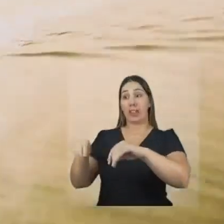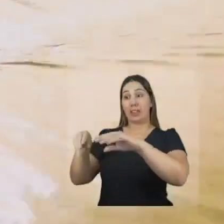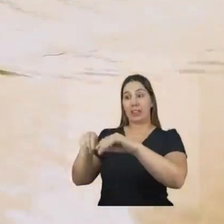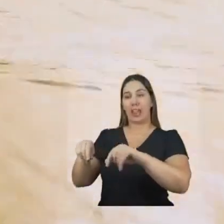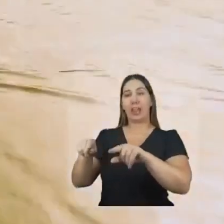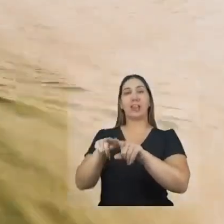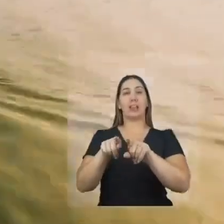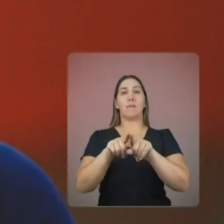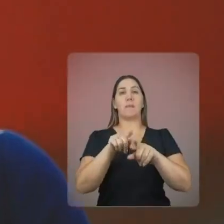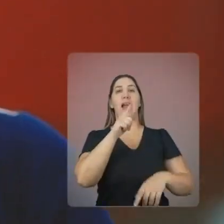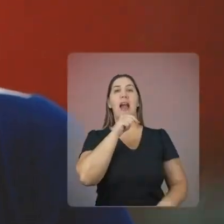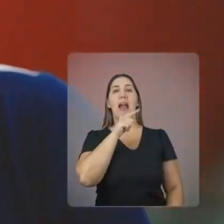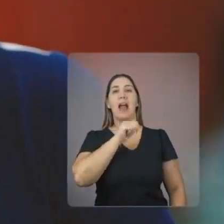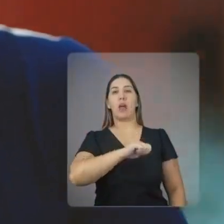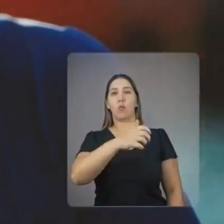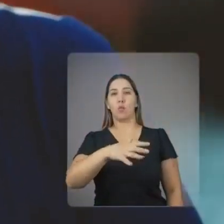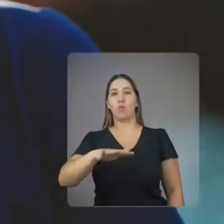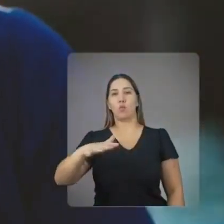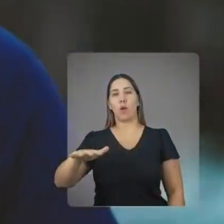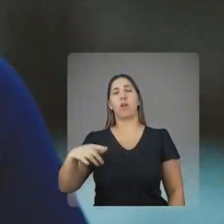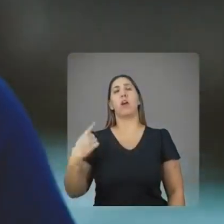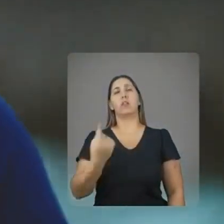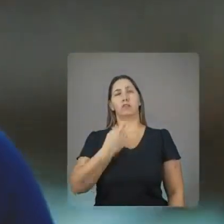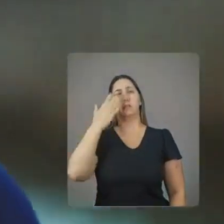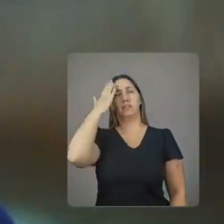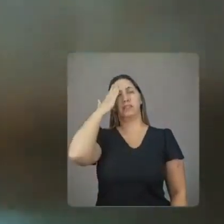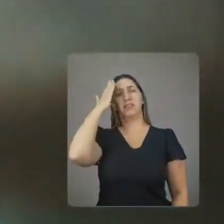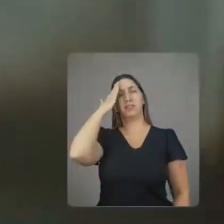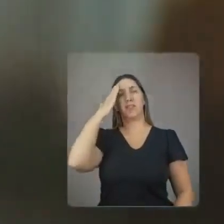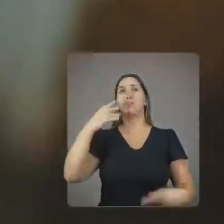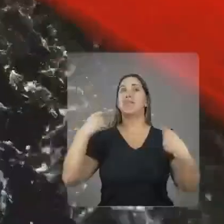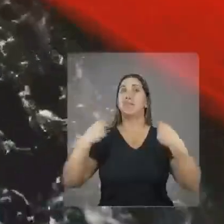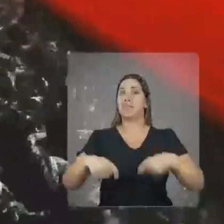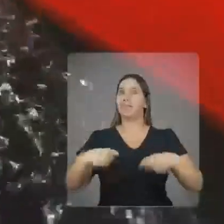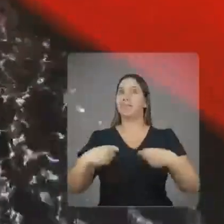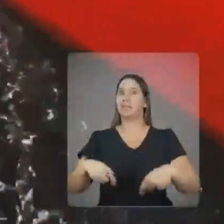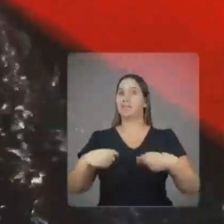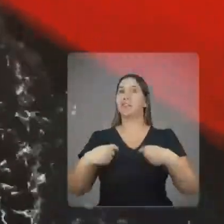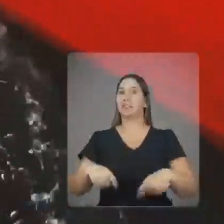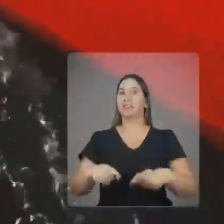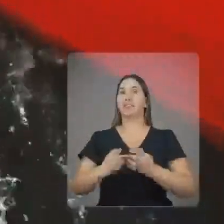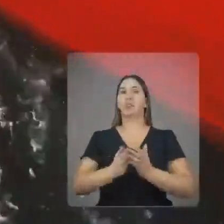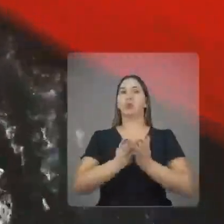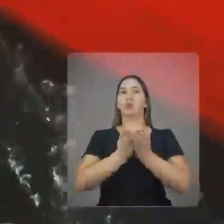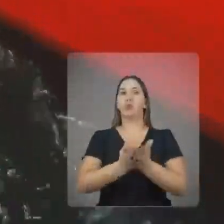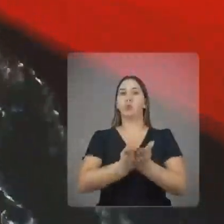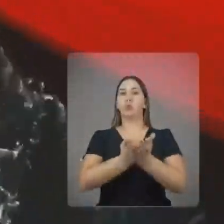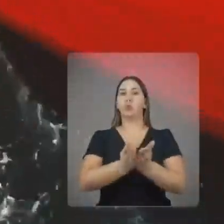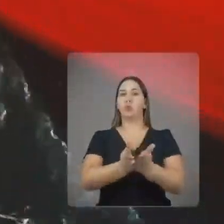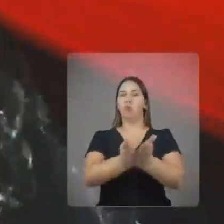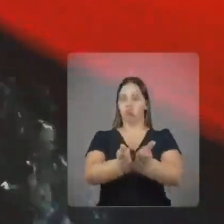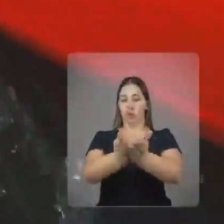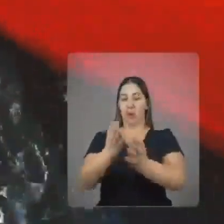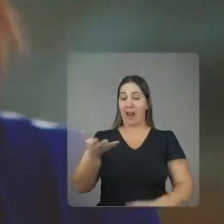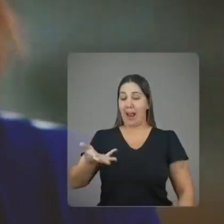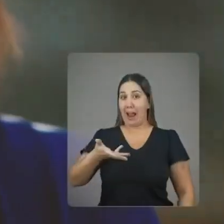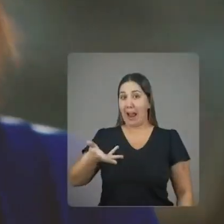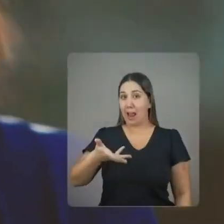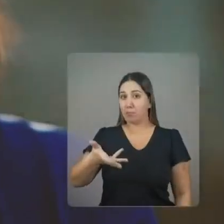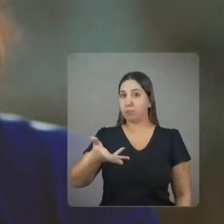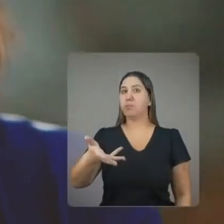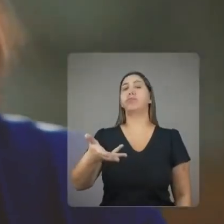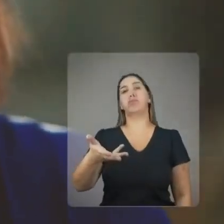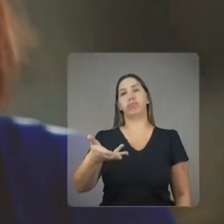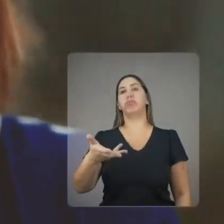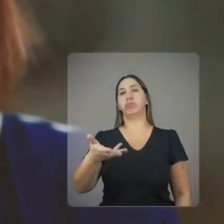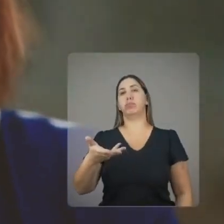na água. A gente mora em uma cidade litorânea que sabe da necessidade de contar com o transporte hidroviário rápido,